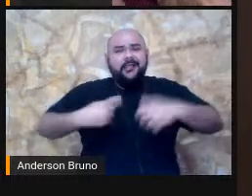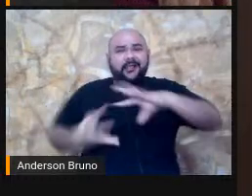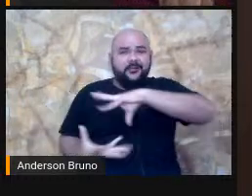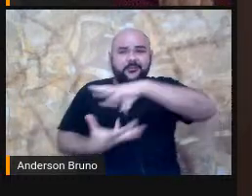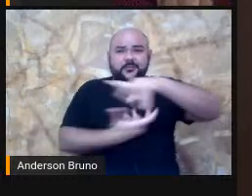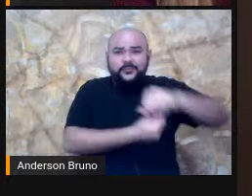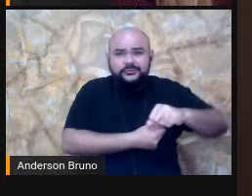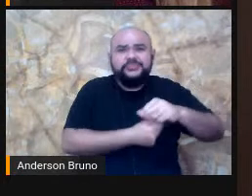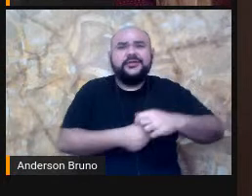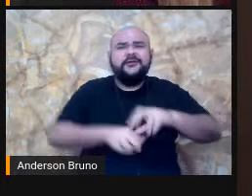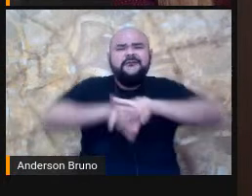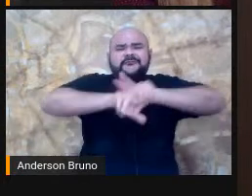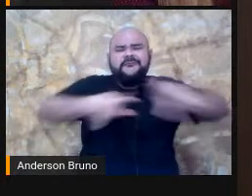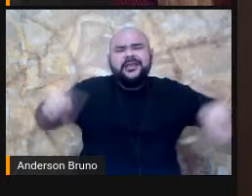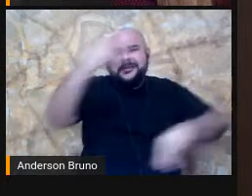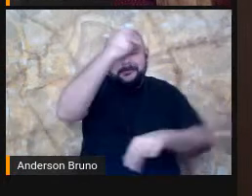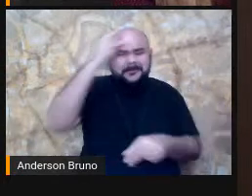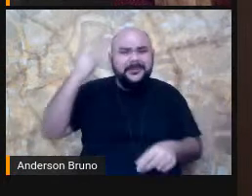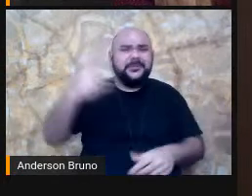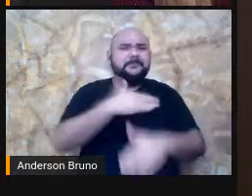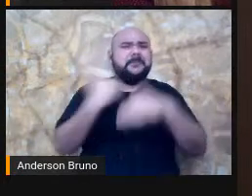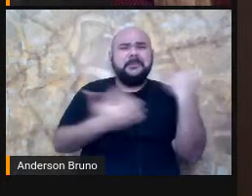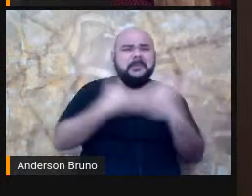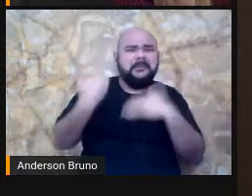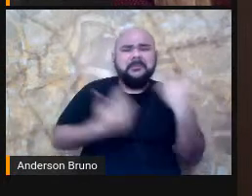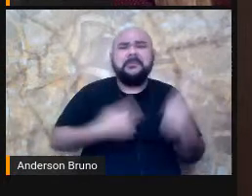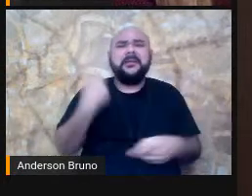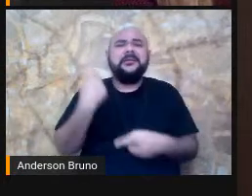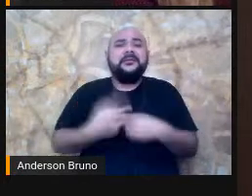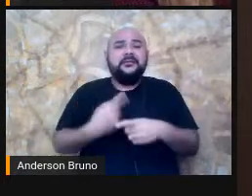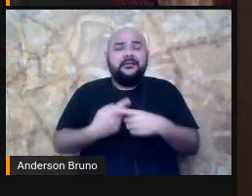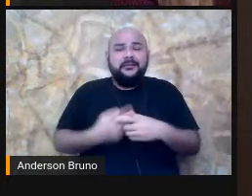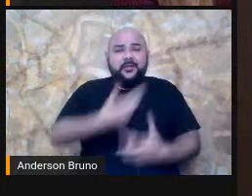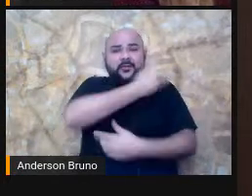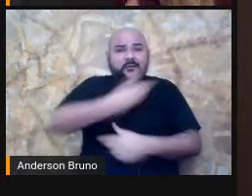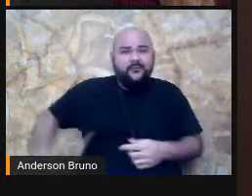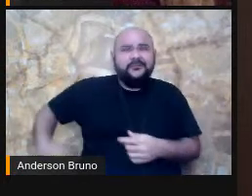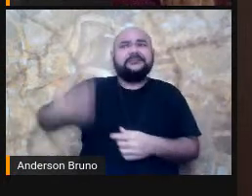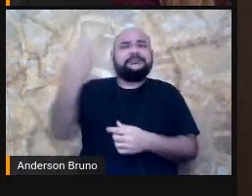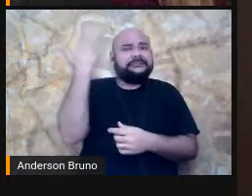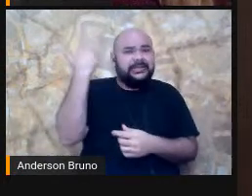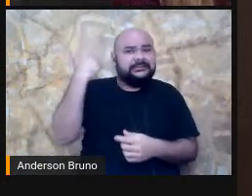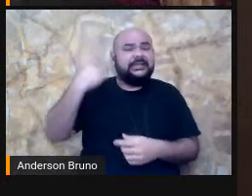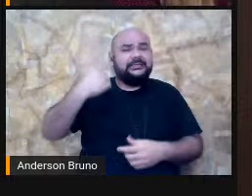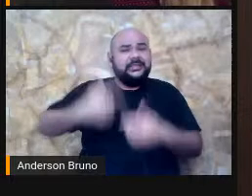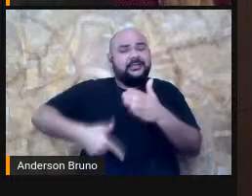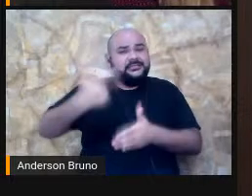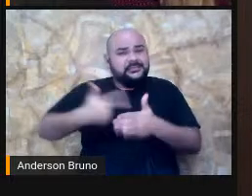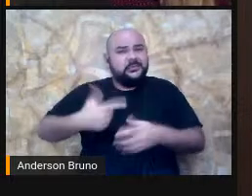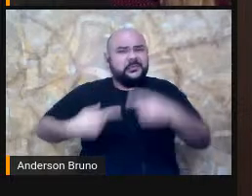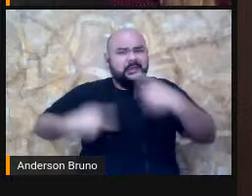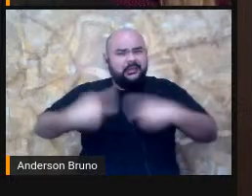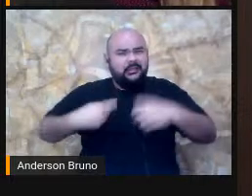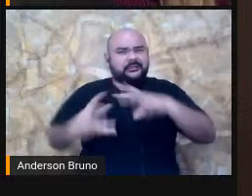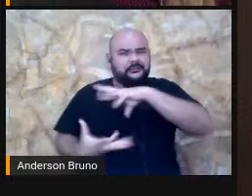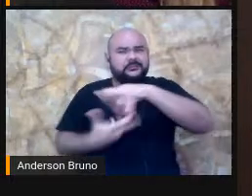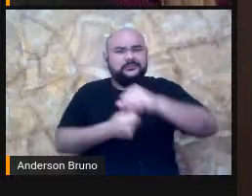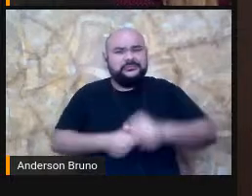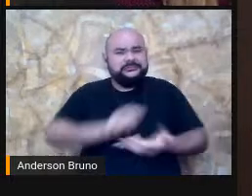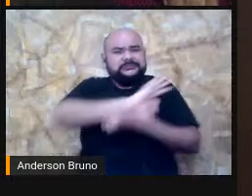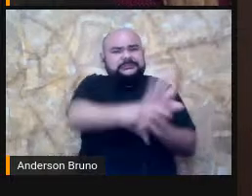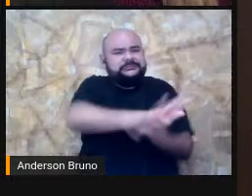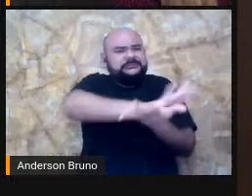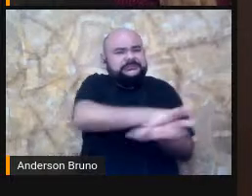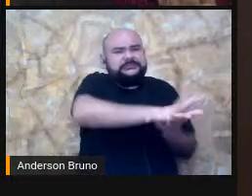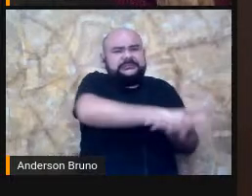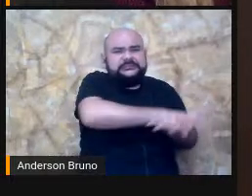pessoas morreram ali nas câmaras de gás. Então, o que que um conceito deturpado em relação à deficiência,